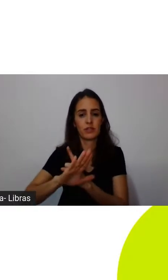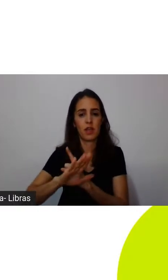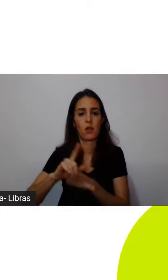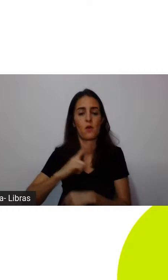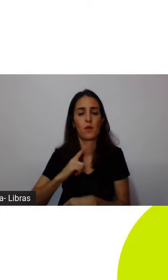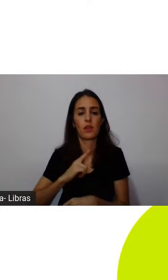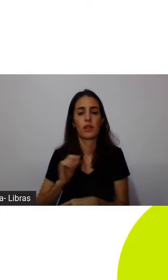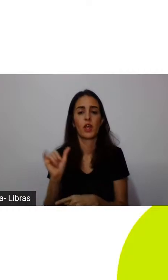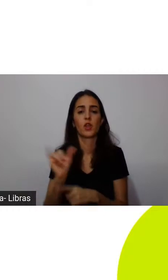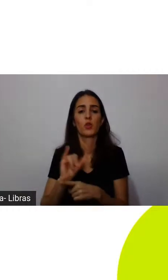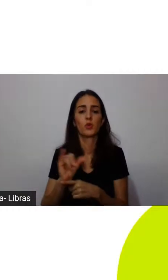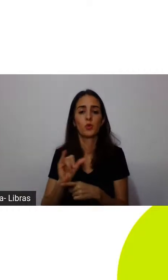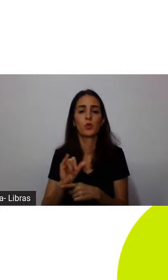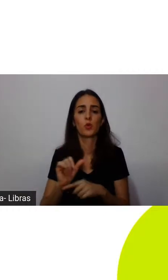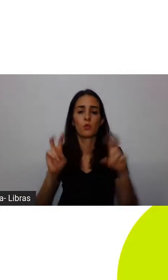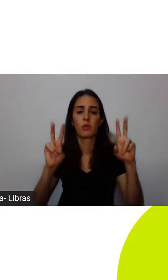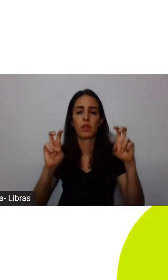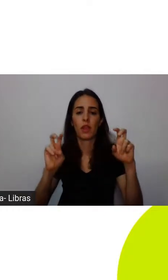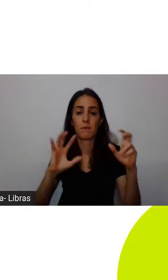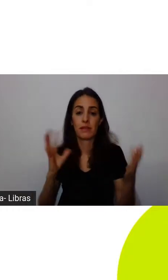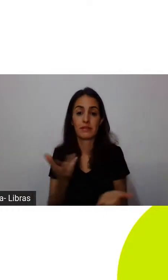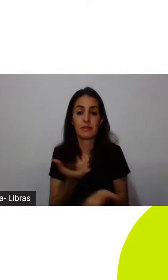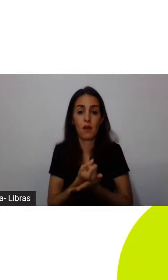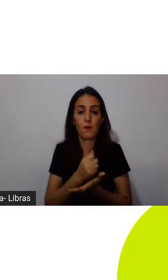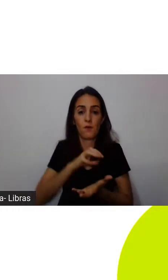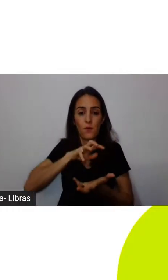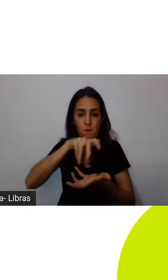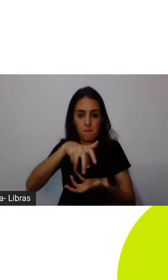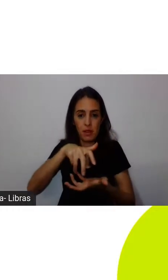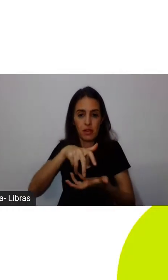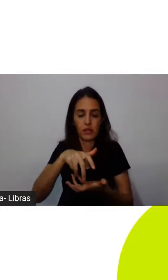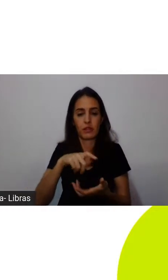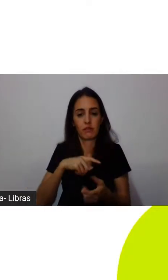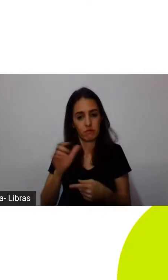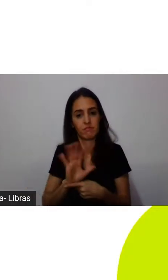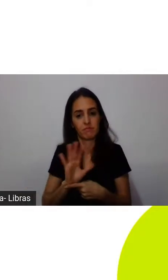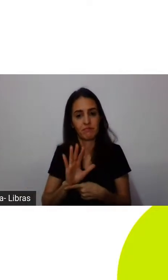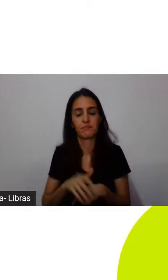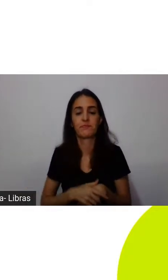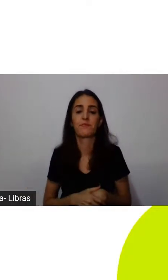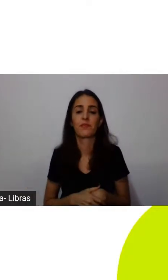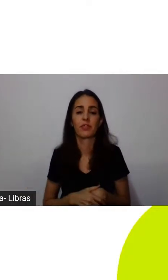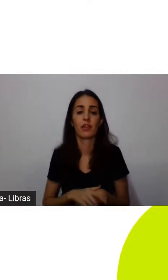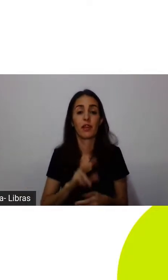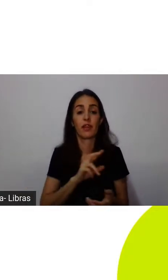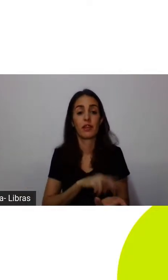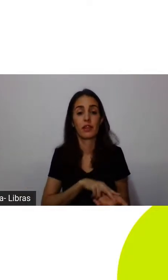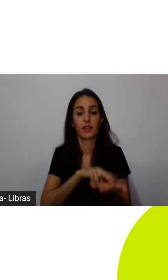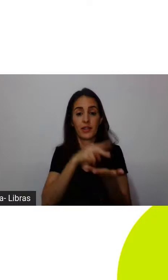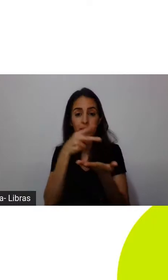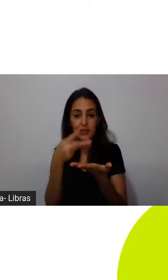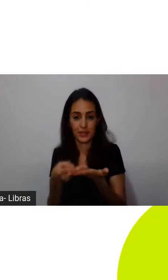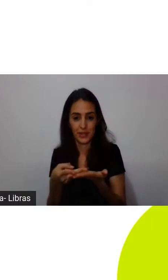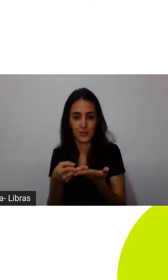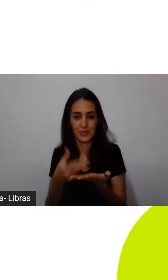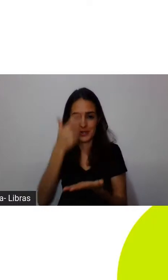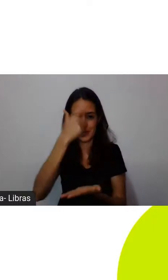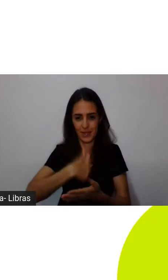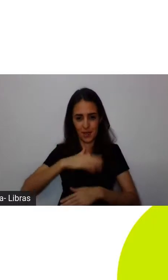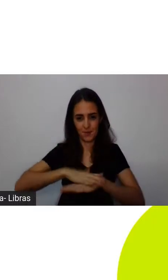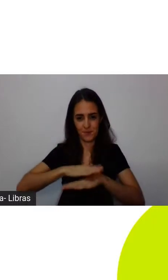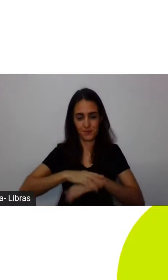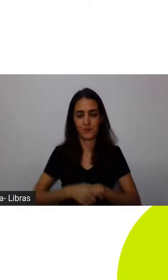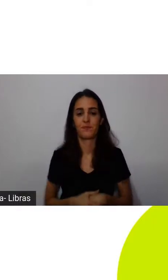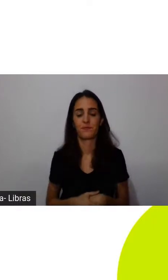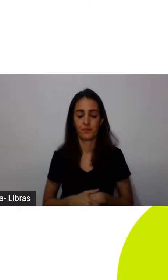Earth salve a Terra salve o planeta e aí ele fala o seguinte traduzindo tradução livre tá gente o